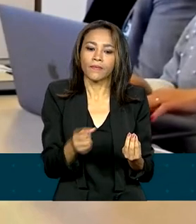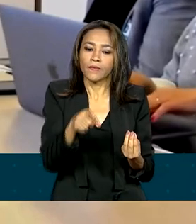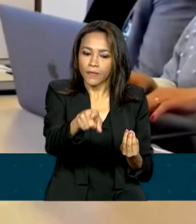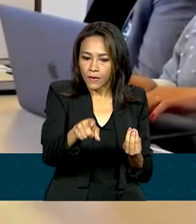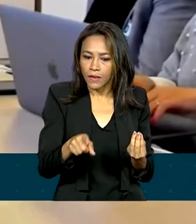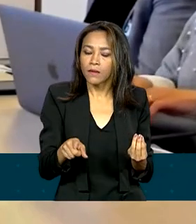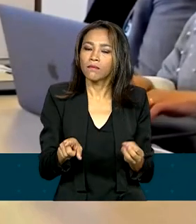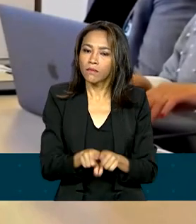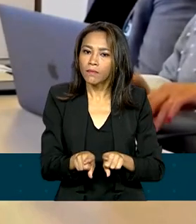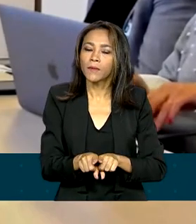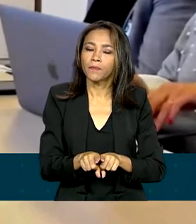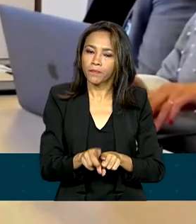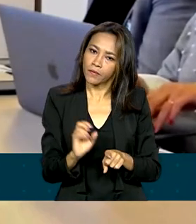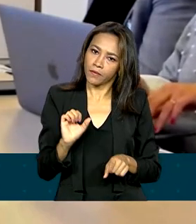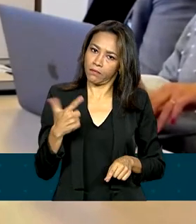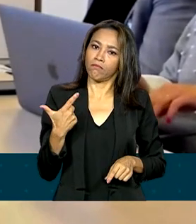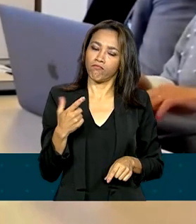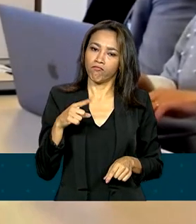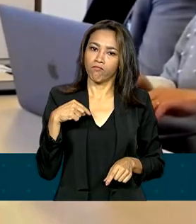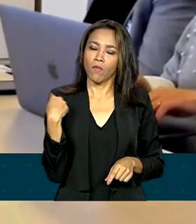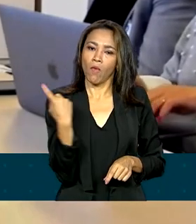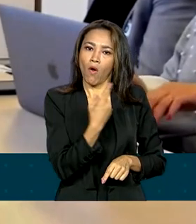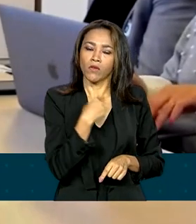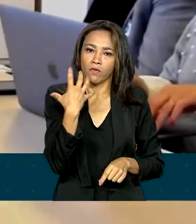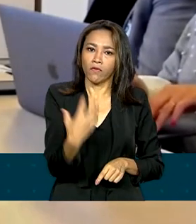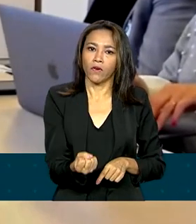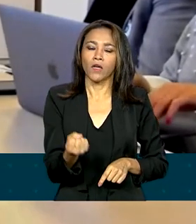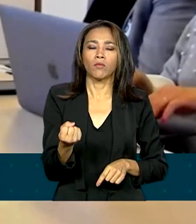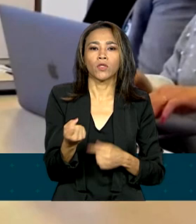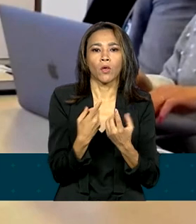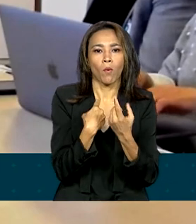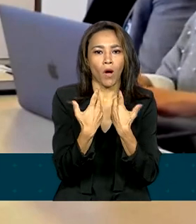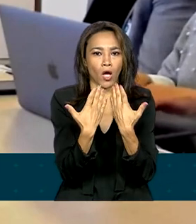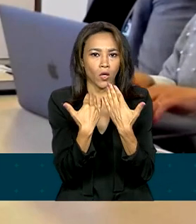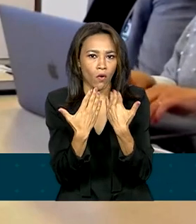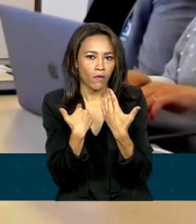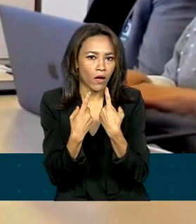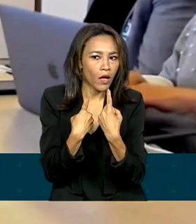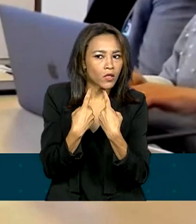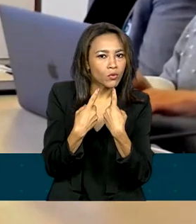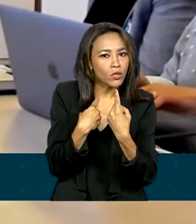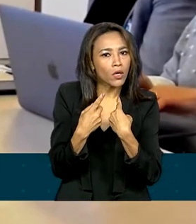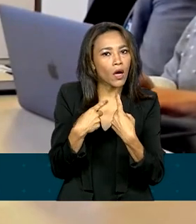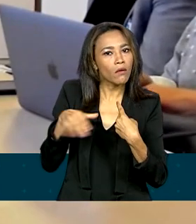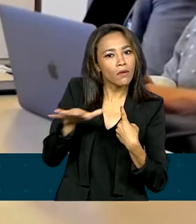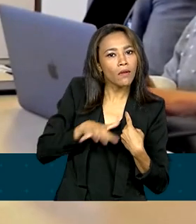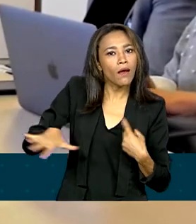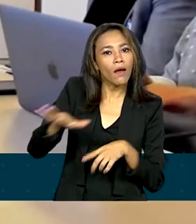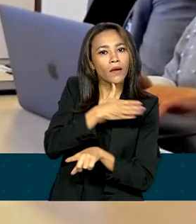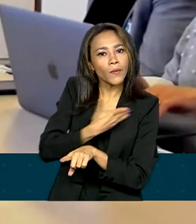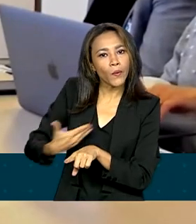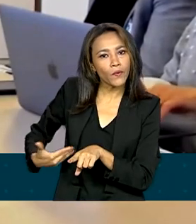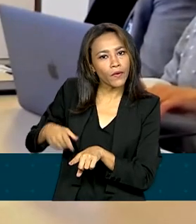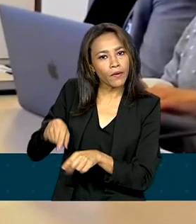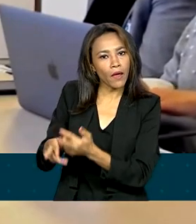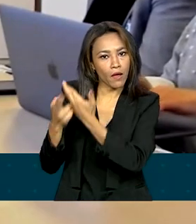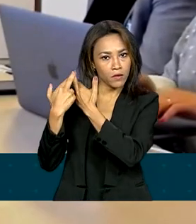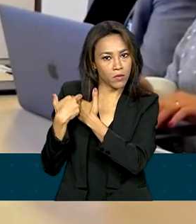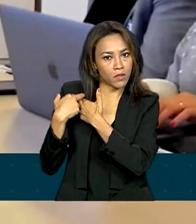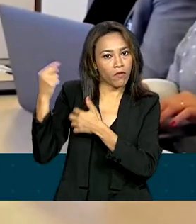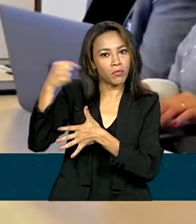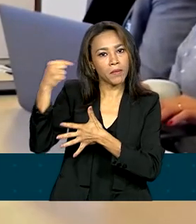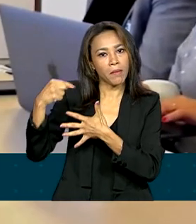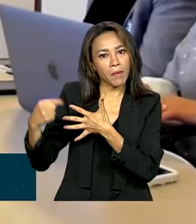obviamente que nós estabeleceremos uma conversa também com outros setores do governo que são responsáveis direto pelas ações